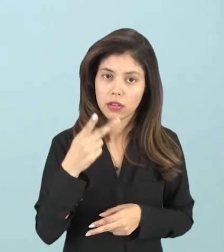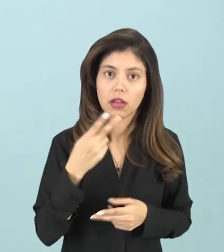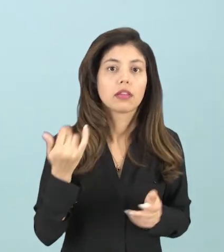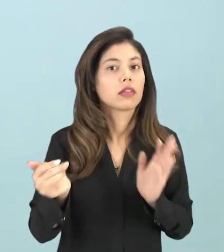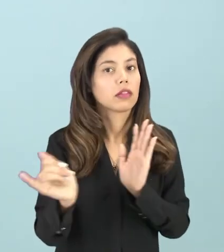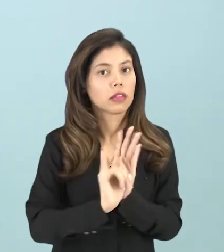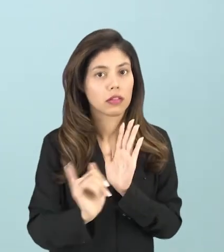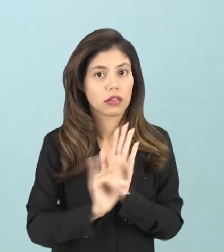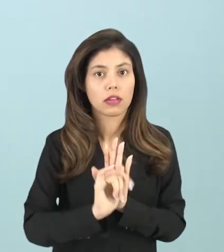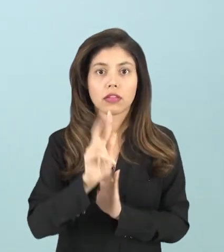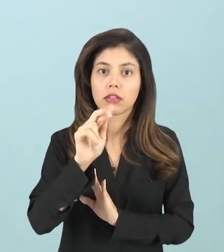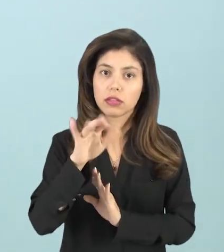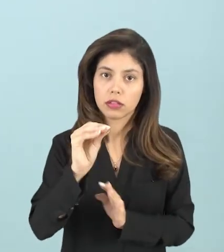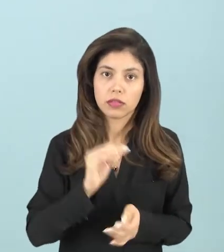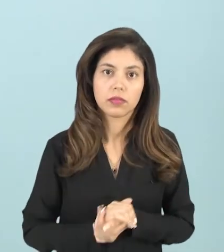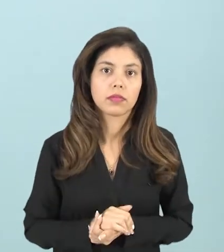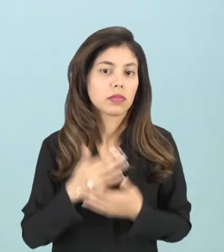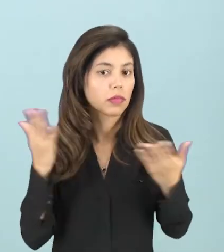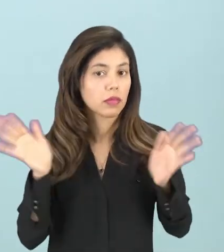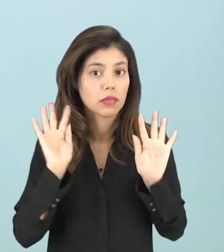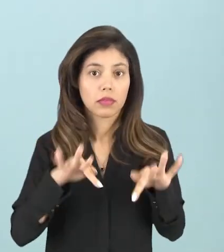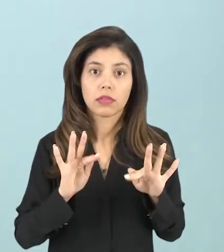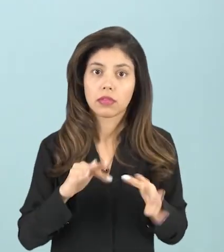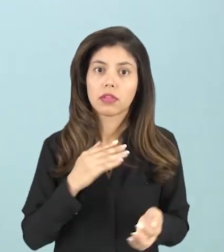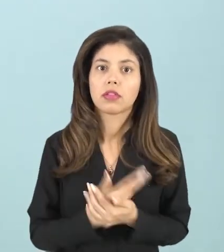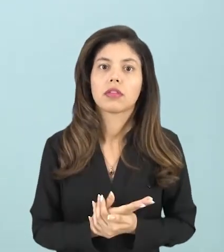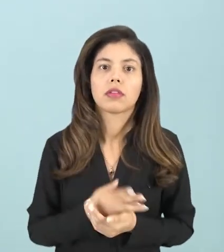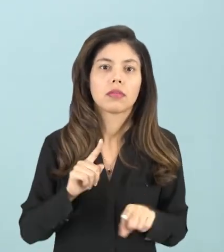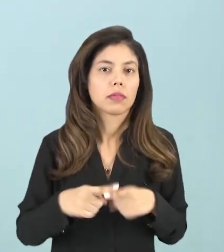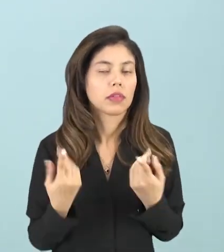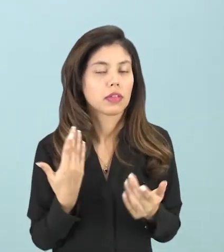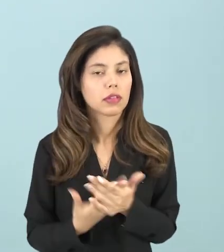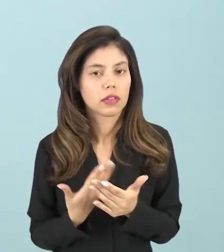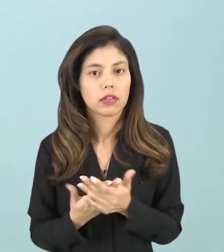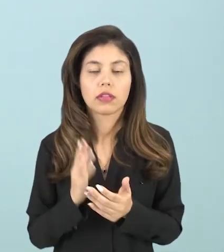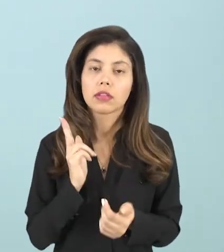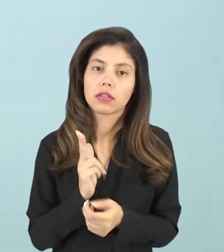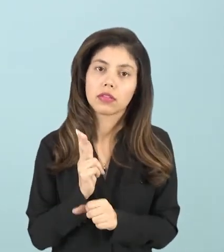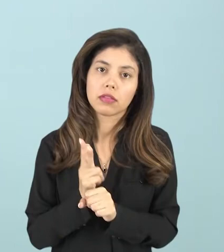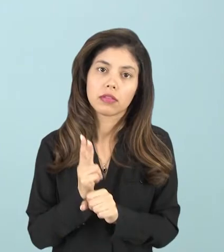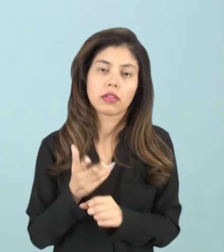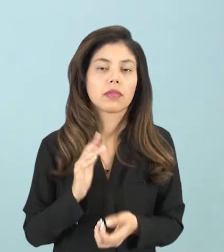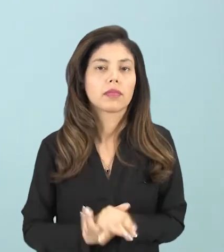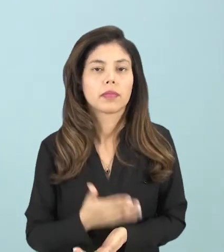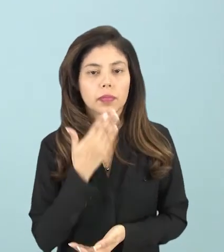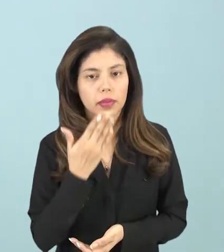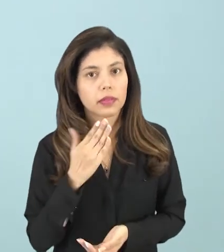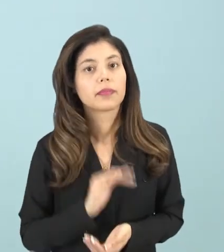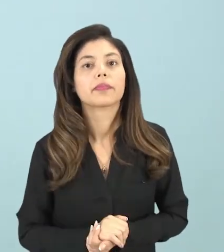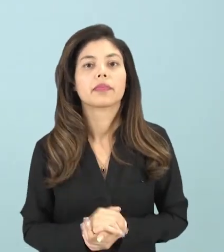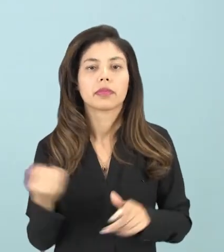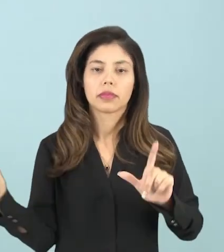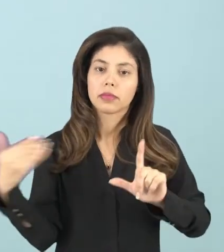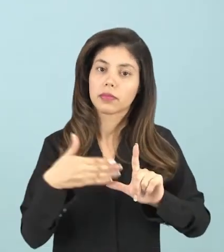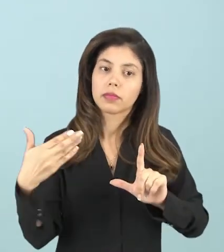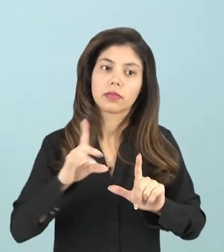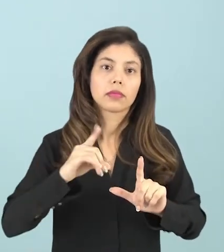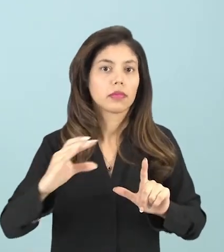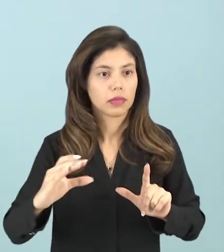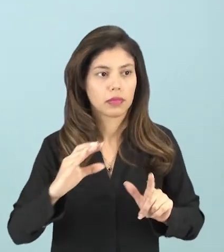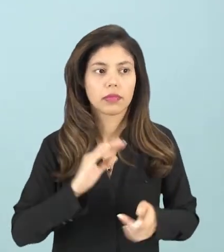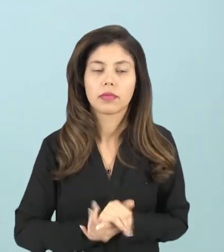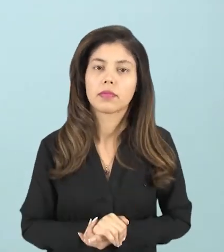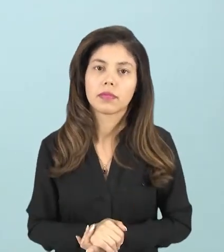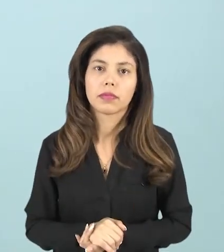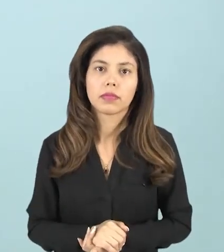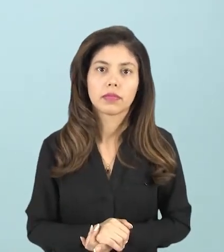identidade de gênero. Eu estou finalizando mais esta videoaula e como eu sempre peço, não deixe de acessar a plataforma